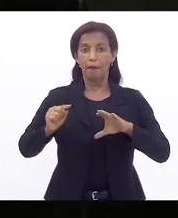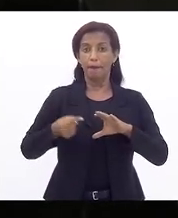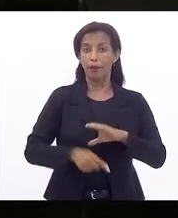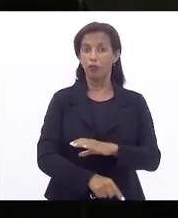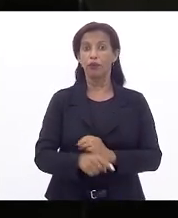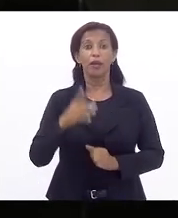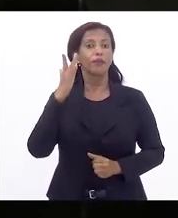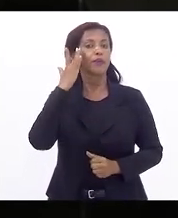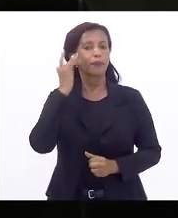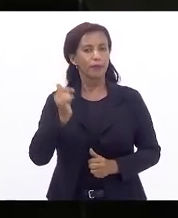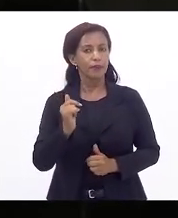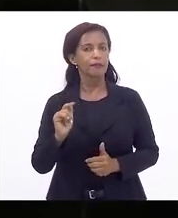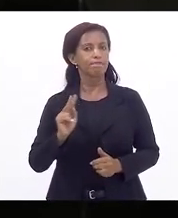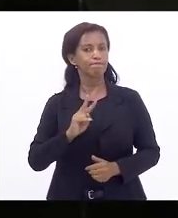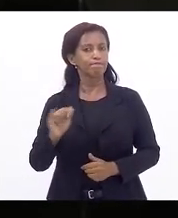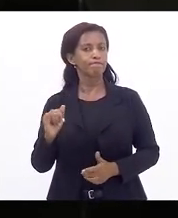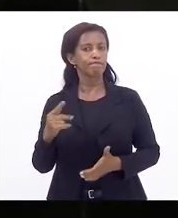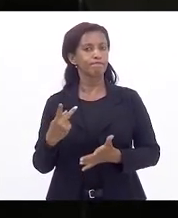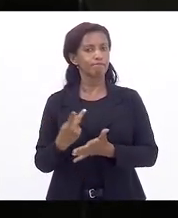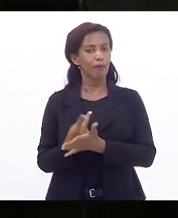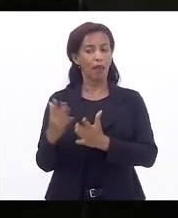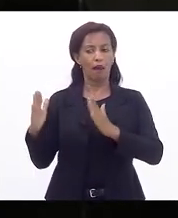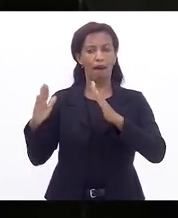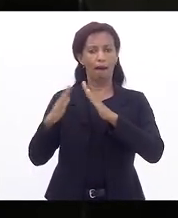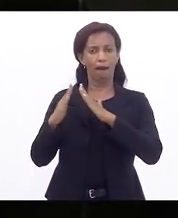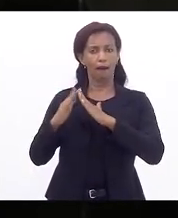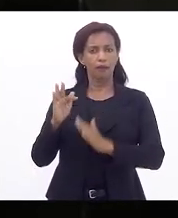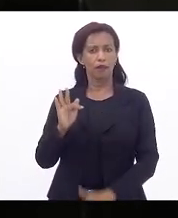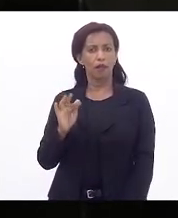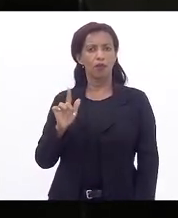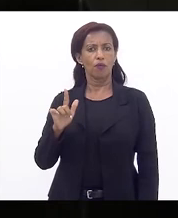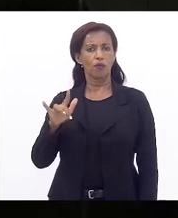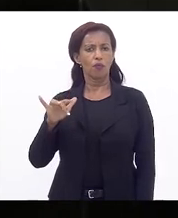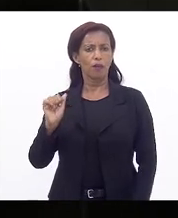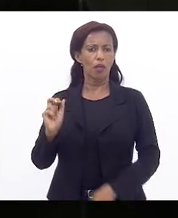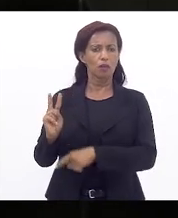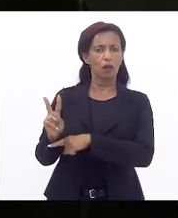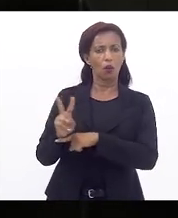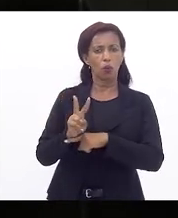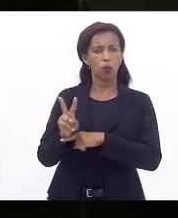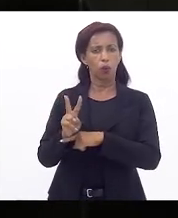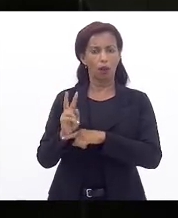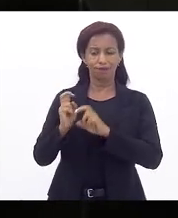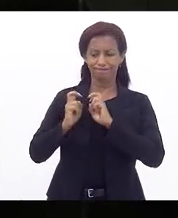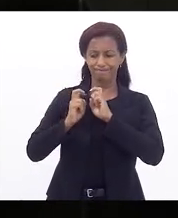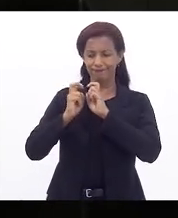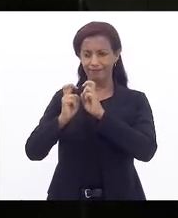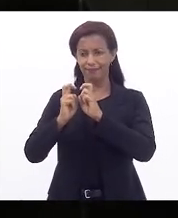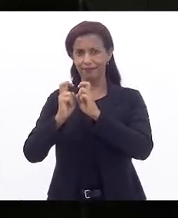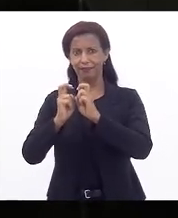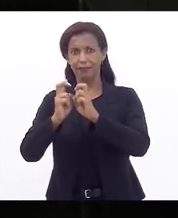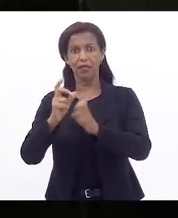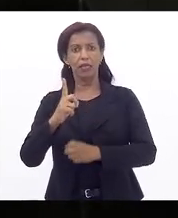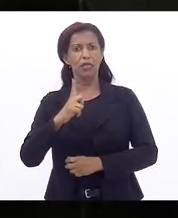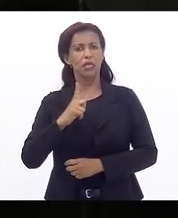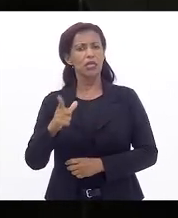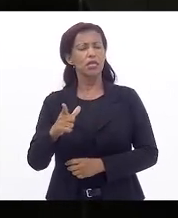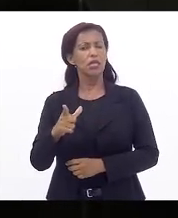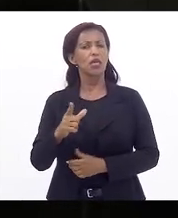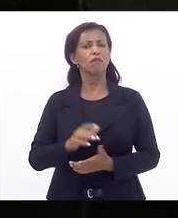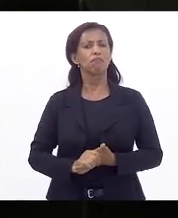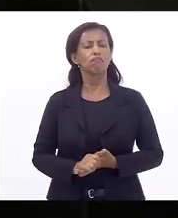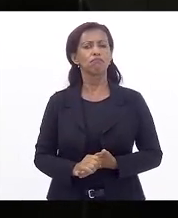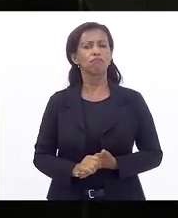amanhã, que a Casa Fluminense e que o Observatório dos Trens têm feito